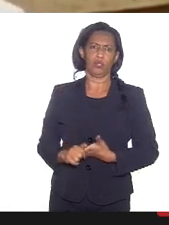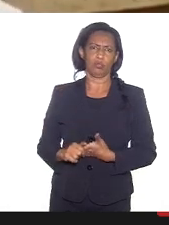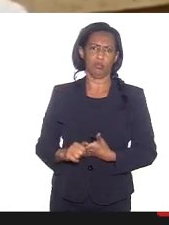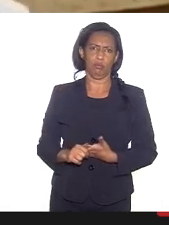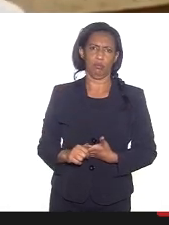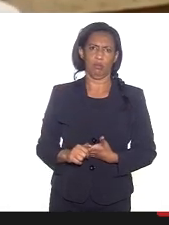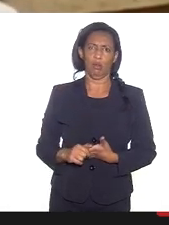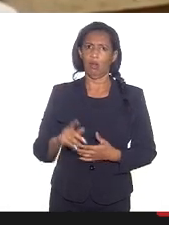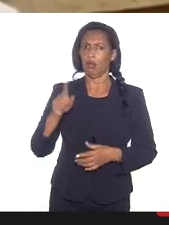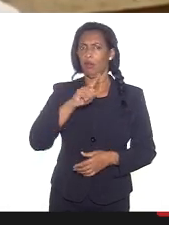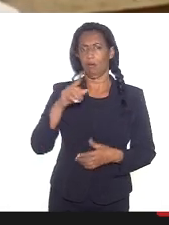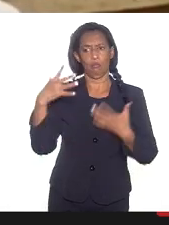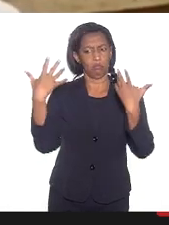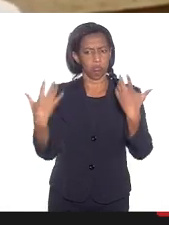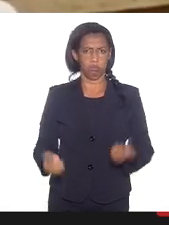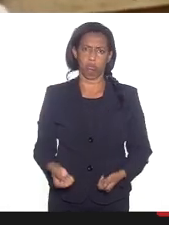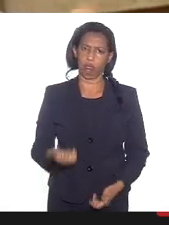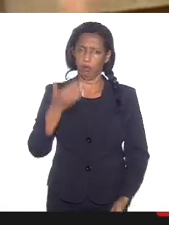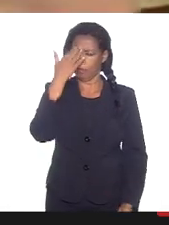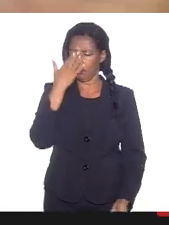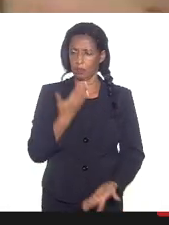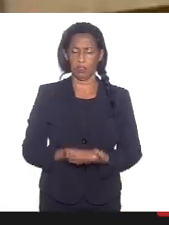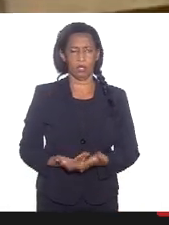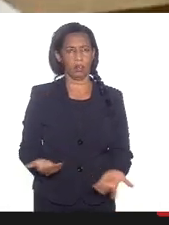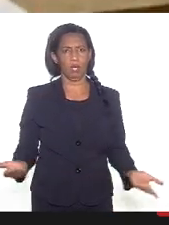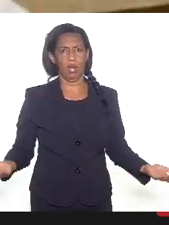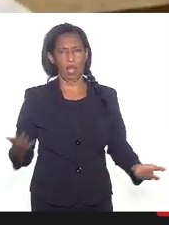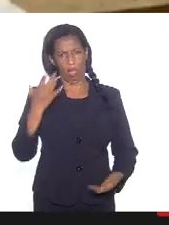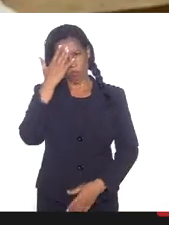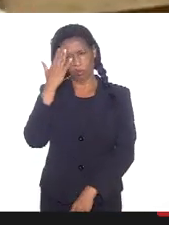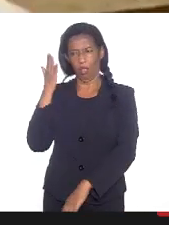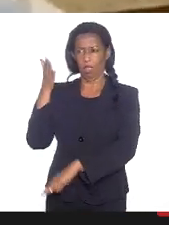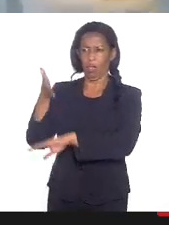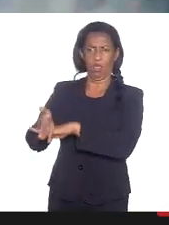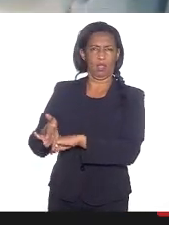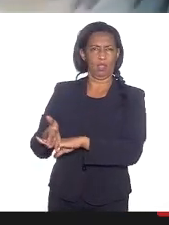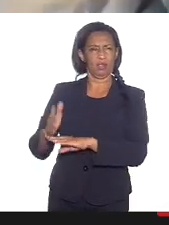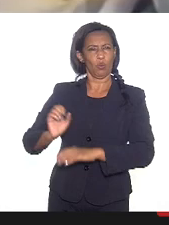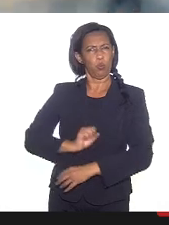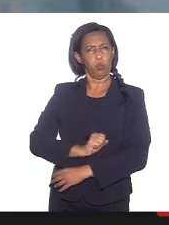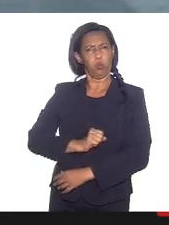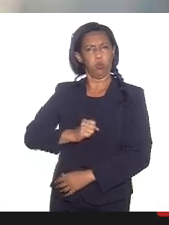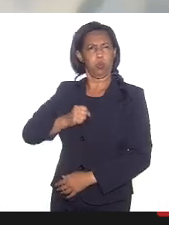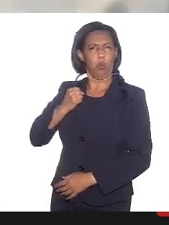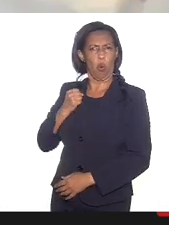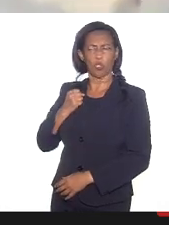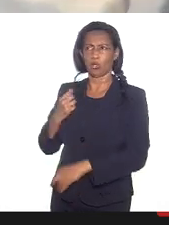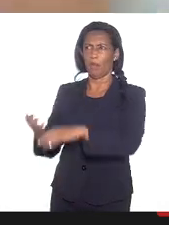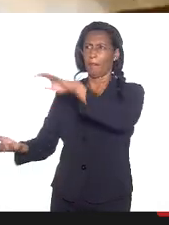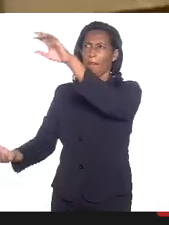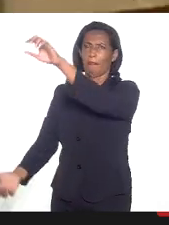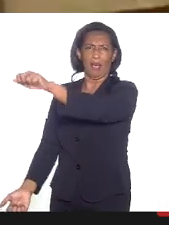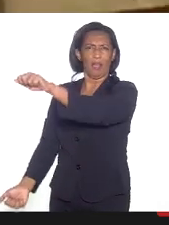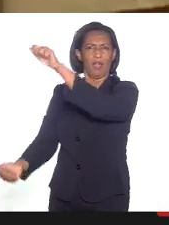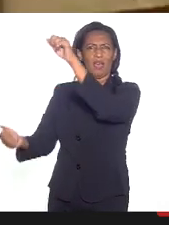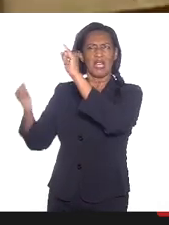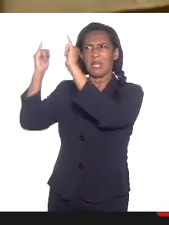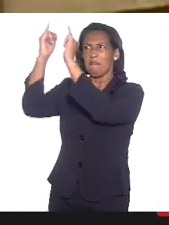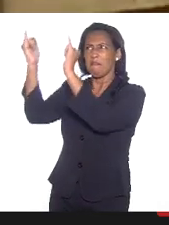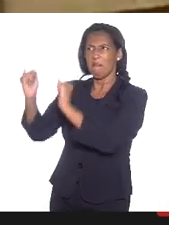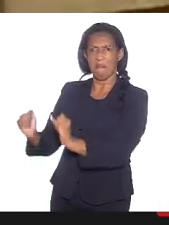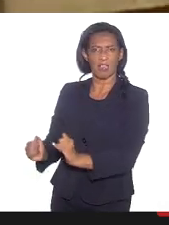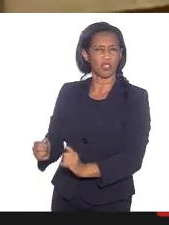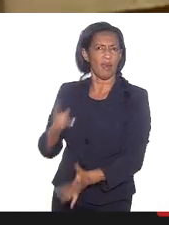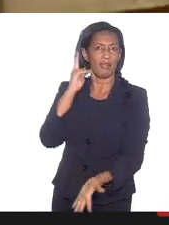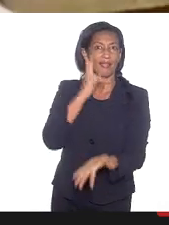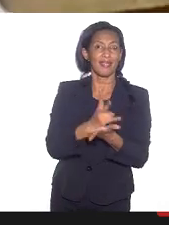inacreditável. O sujeito entra com ódio numa igreja, pega uma imagem qualquer daquela, normalmente, é Nossa Senhora.